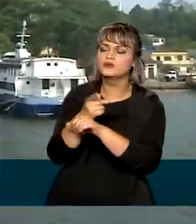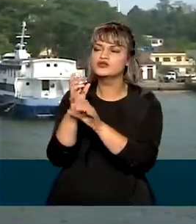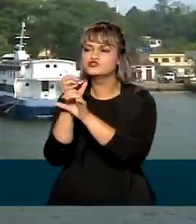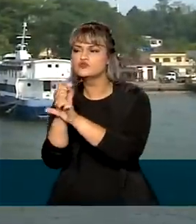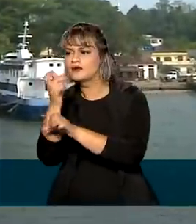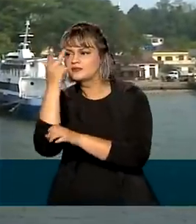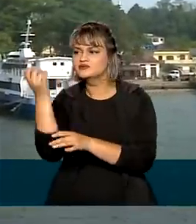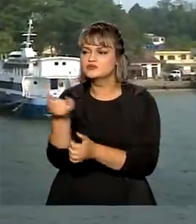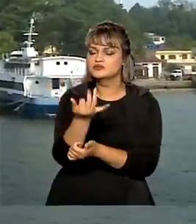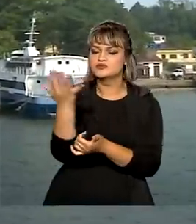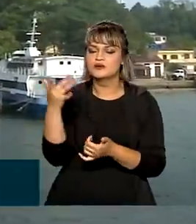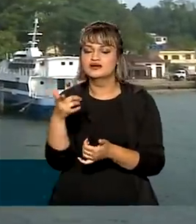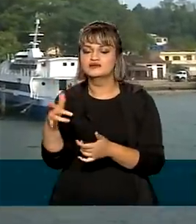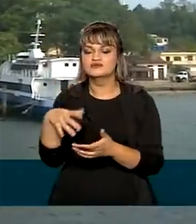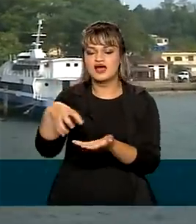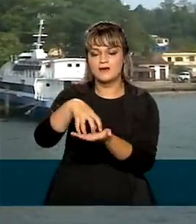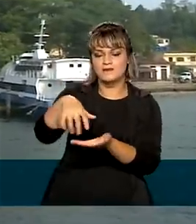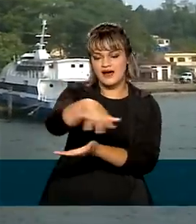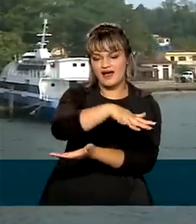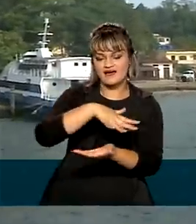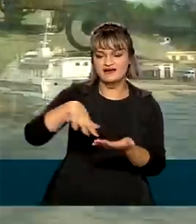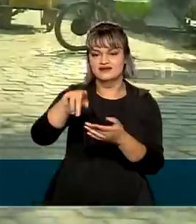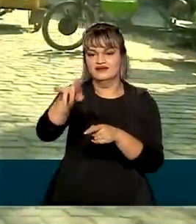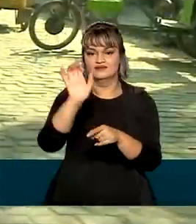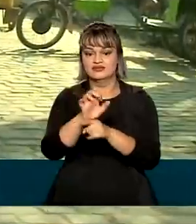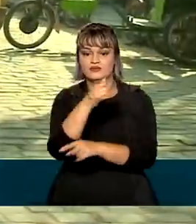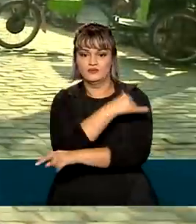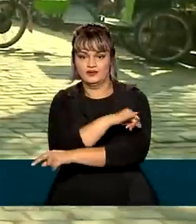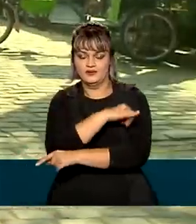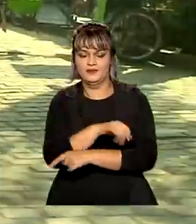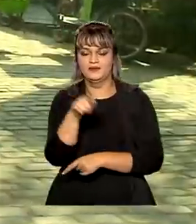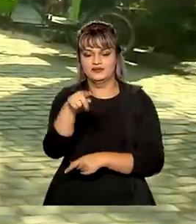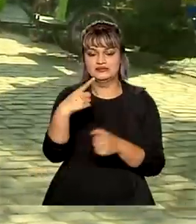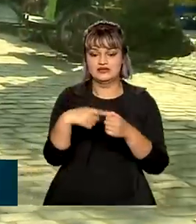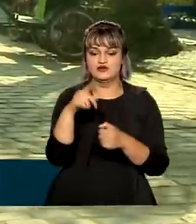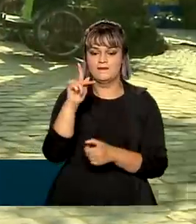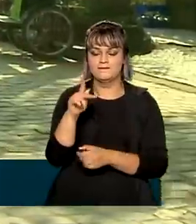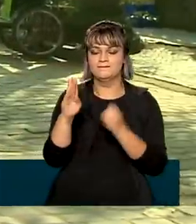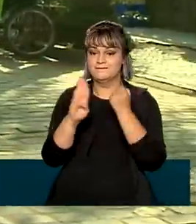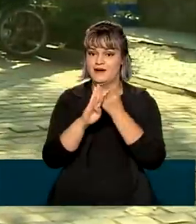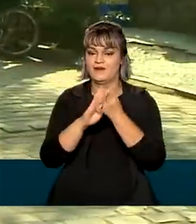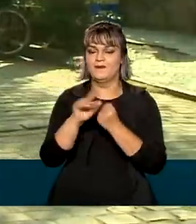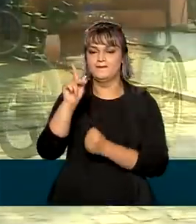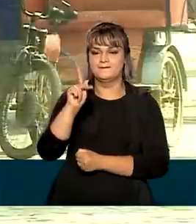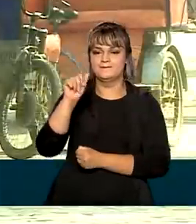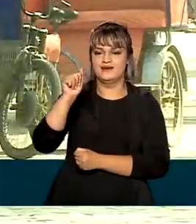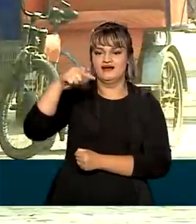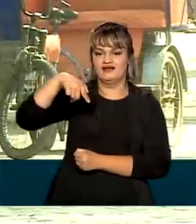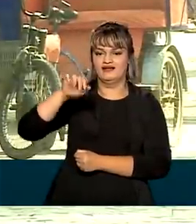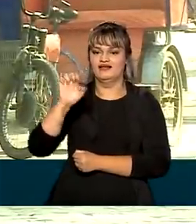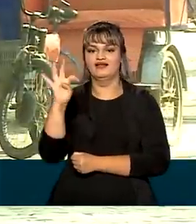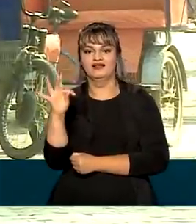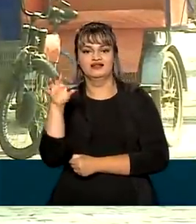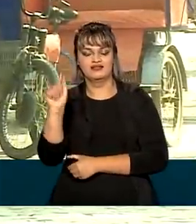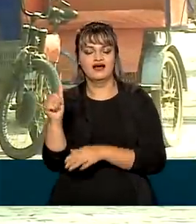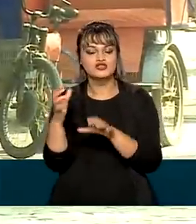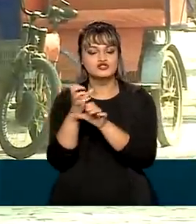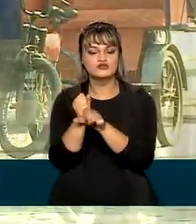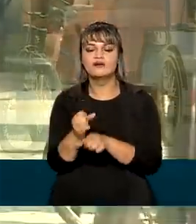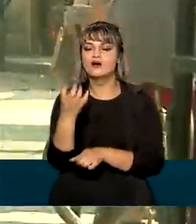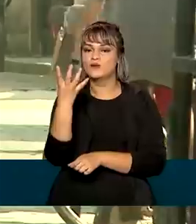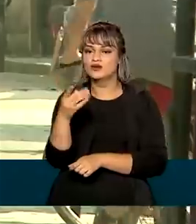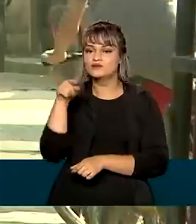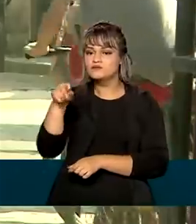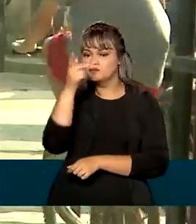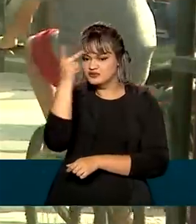pequena ilha no meio da Baía de Guanabara, no Rio de Janeiro. Paquetá, que é um bairro da capital fluminense, tem cerca de 4 mil